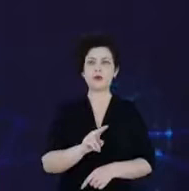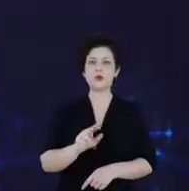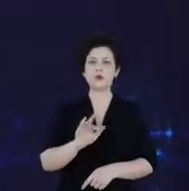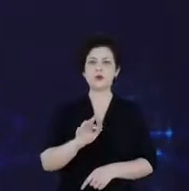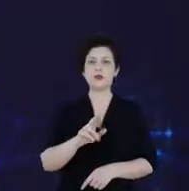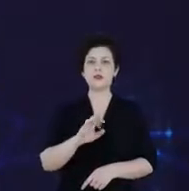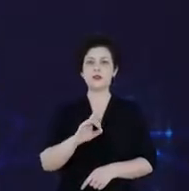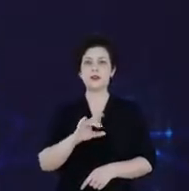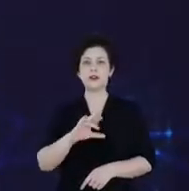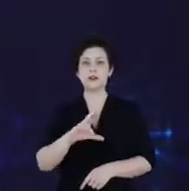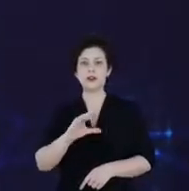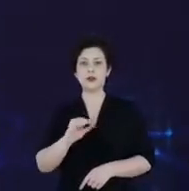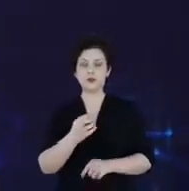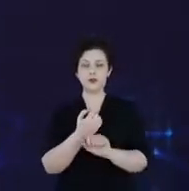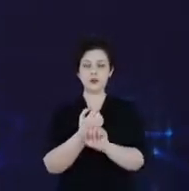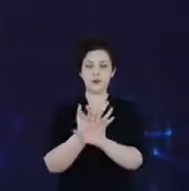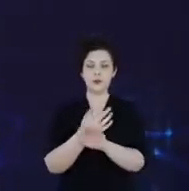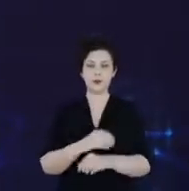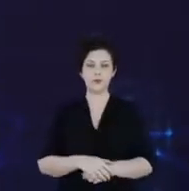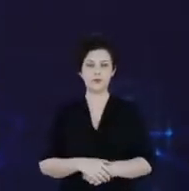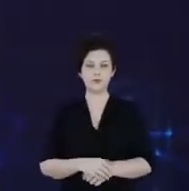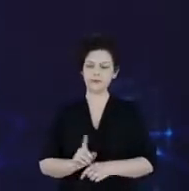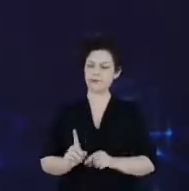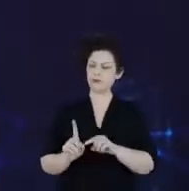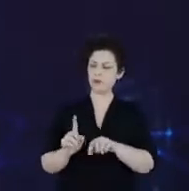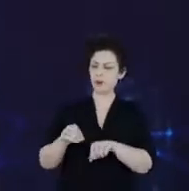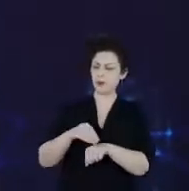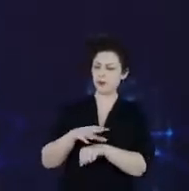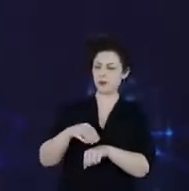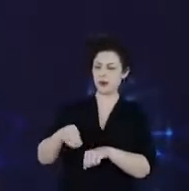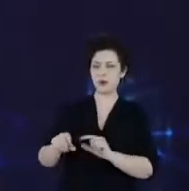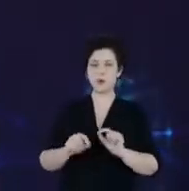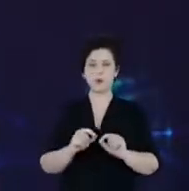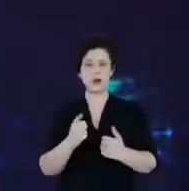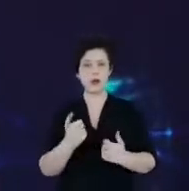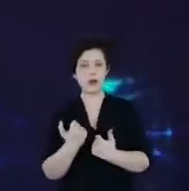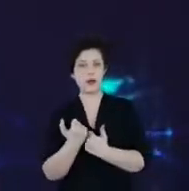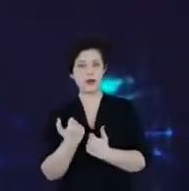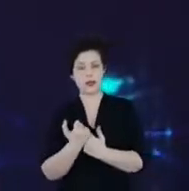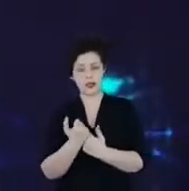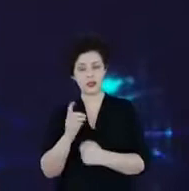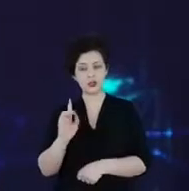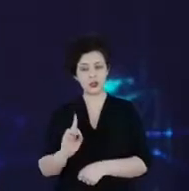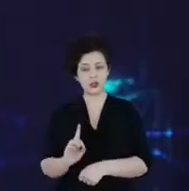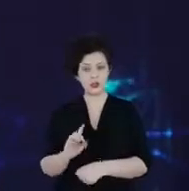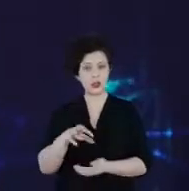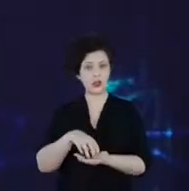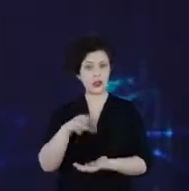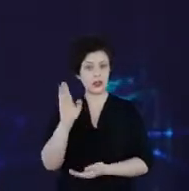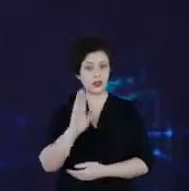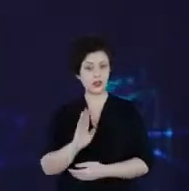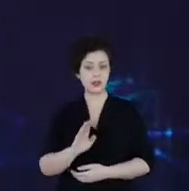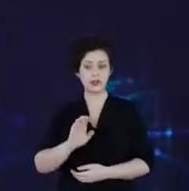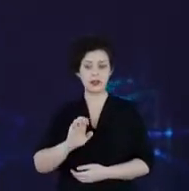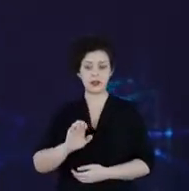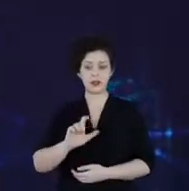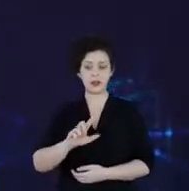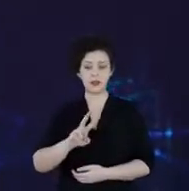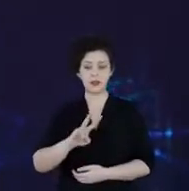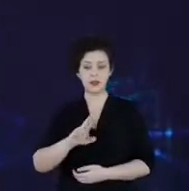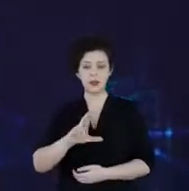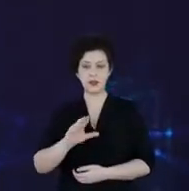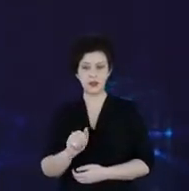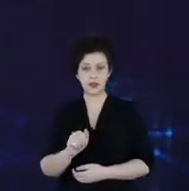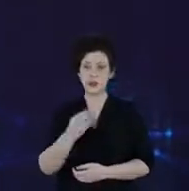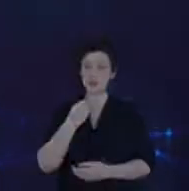online. E para moderar essa mesa, convidamos a assessora da diretoria da Anel, Elvira Justino de Farias. Sejam